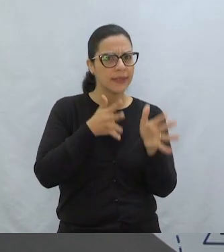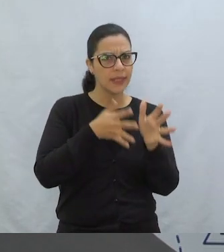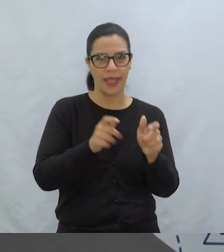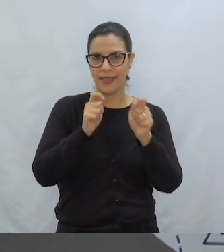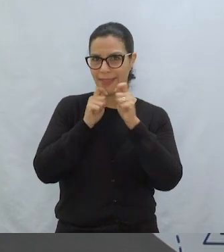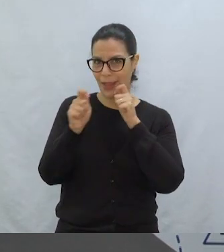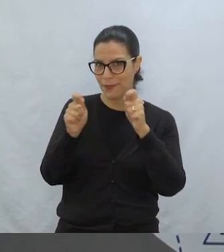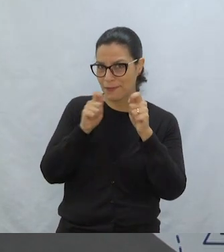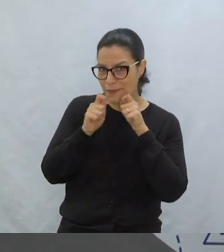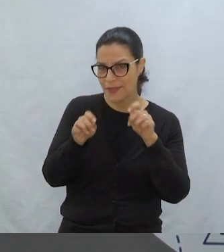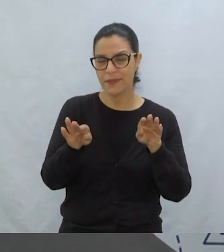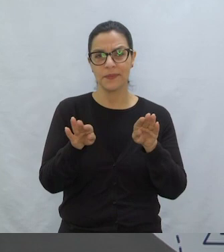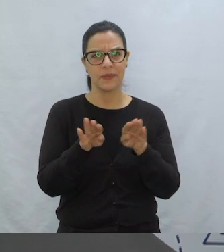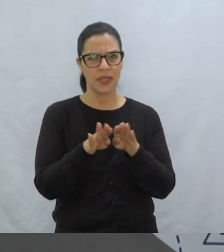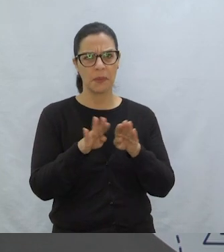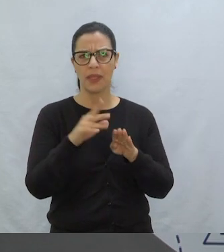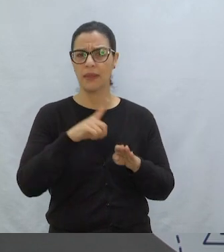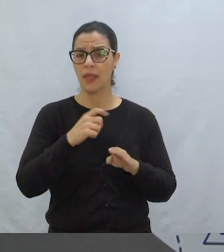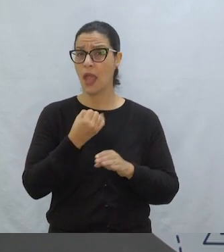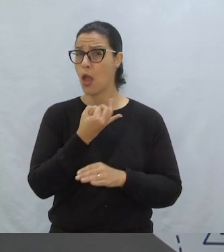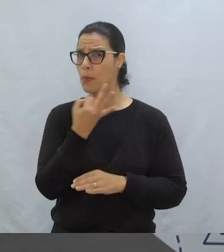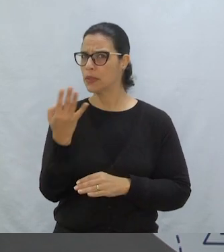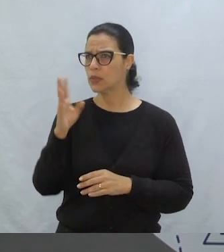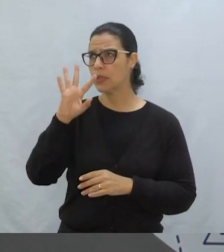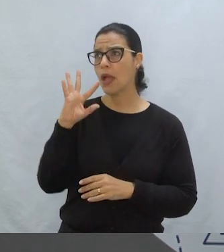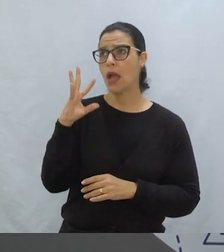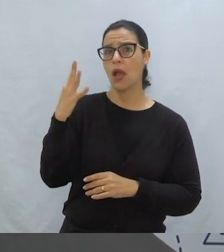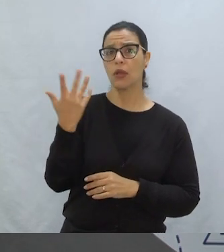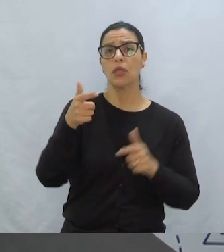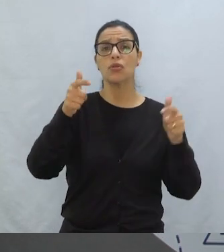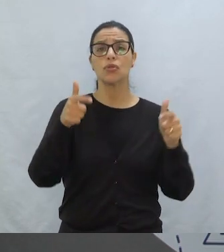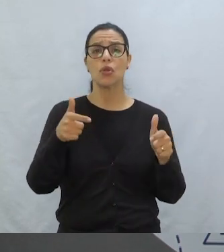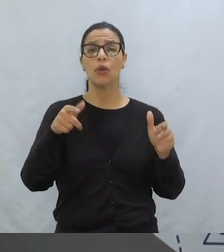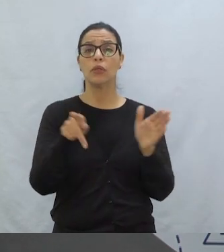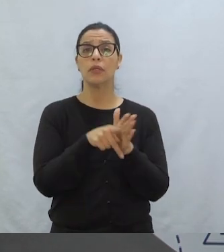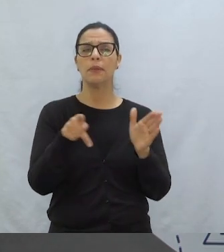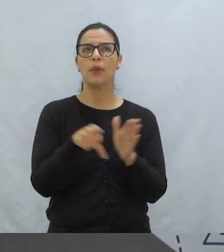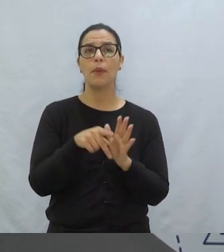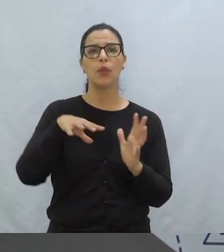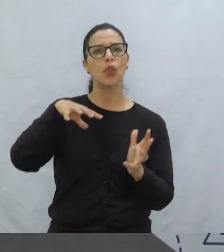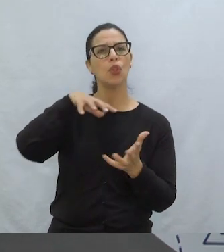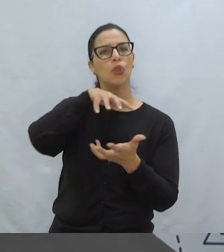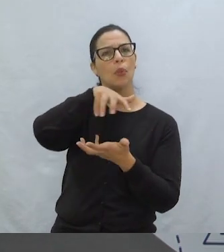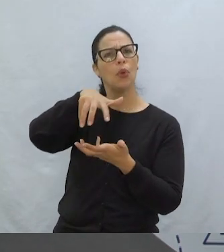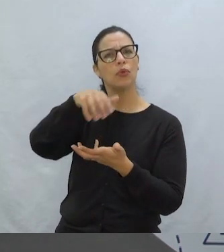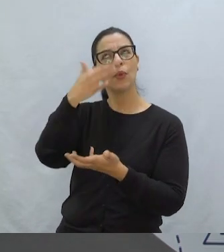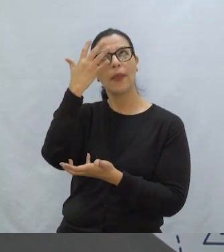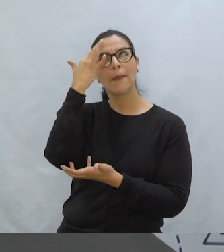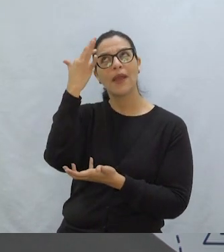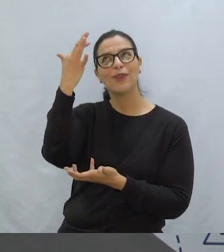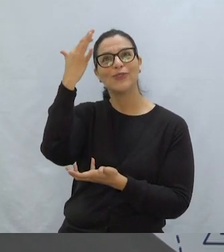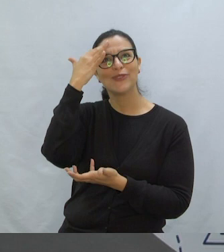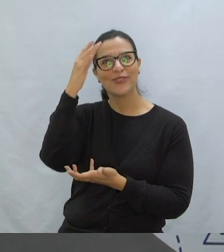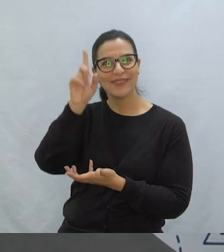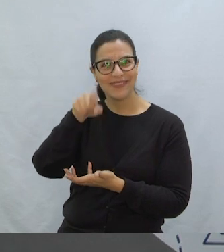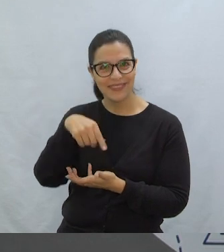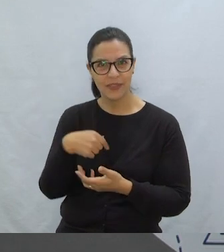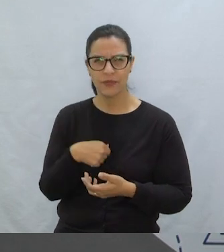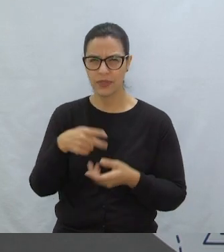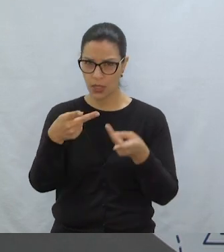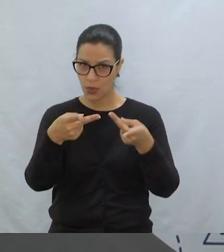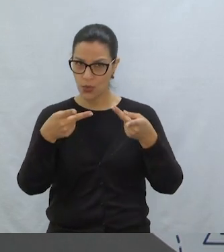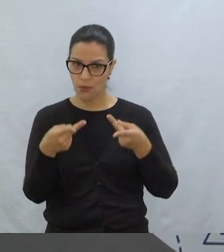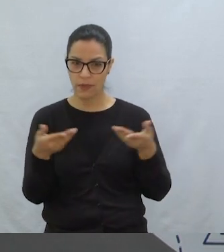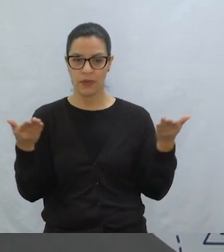entrevistas. Algumas situações que acontecem lá no mundo da fantasia. Então,